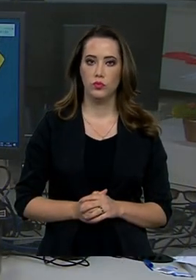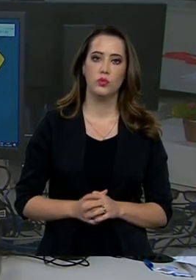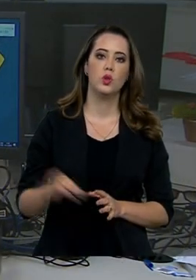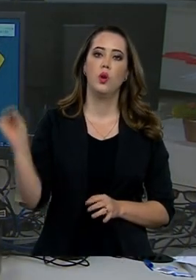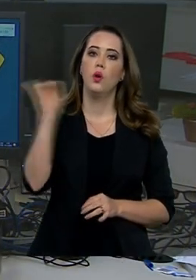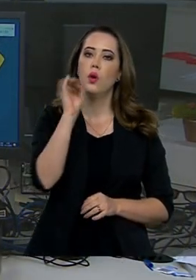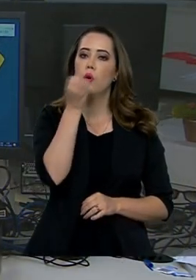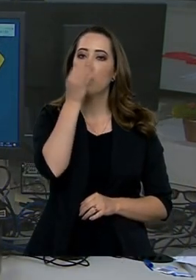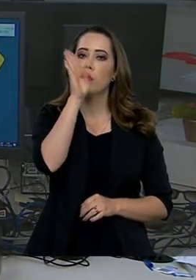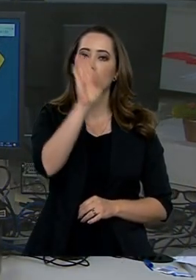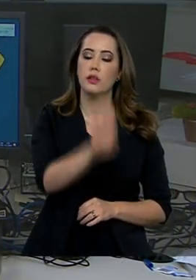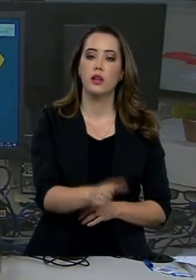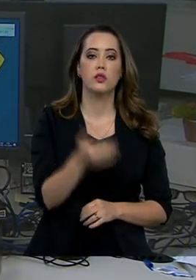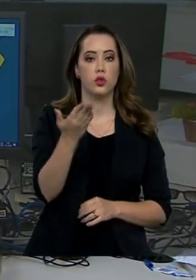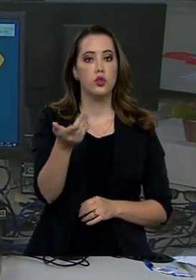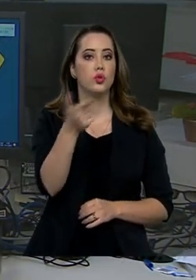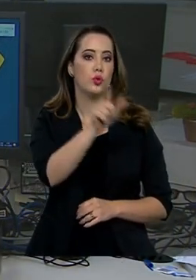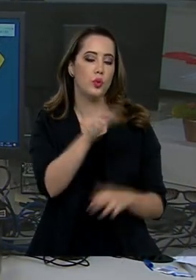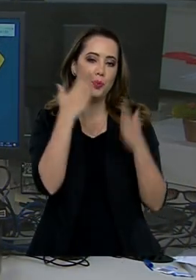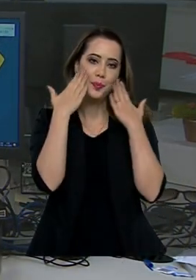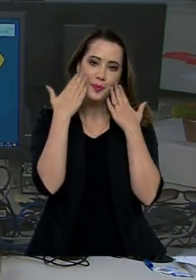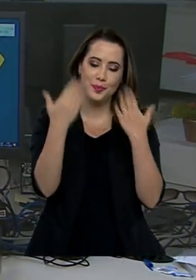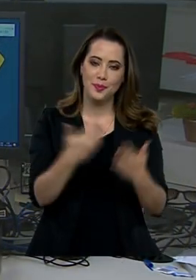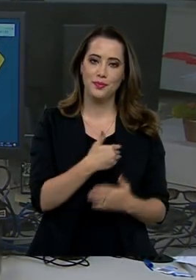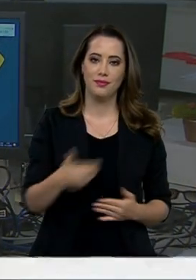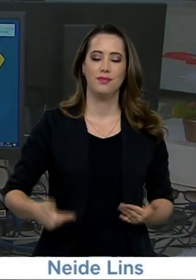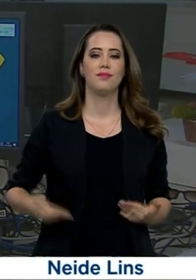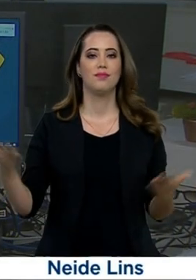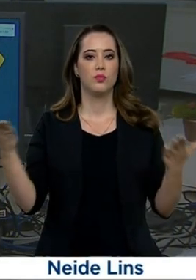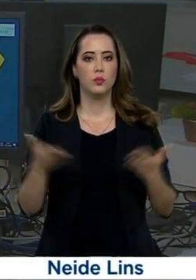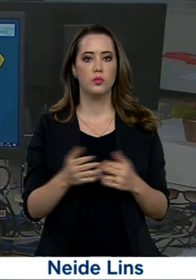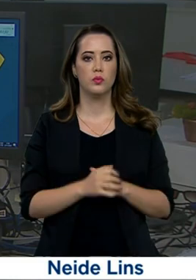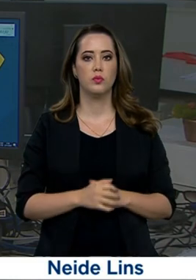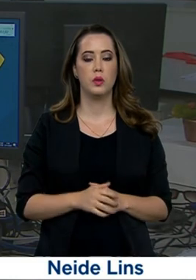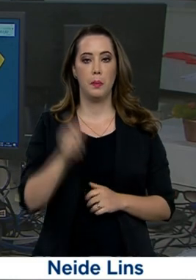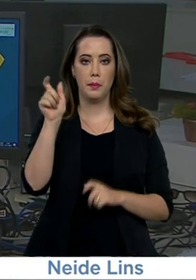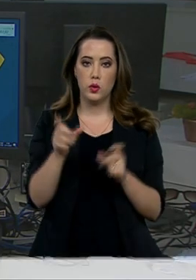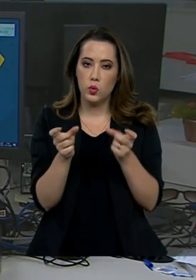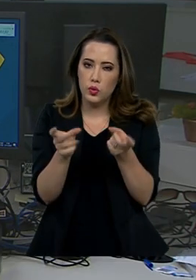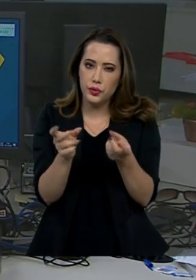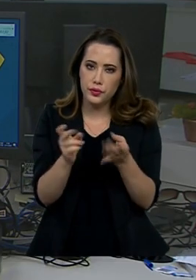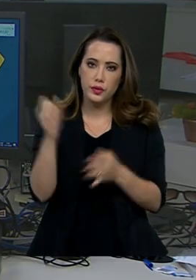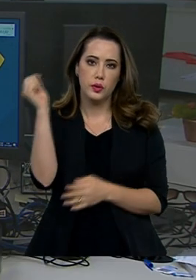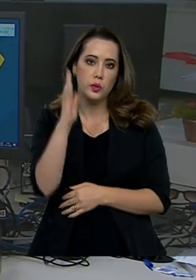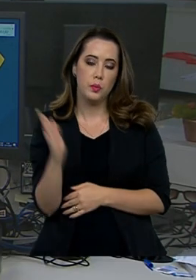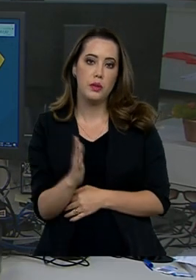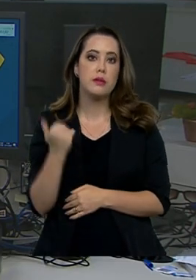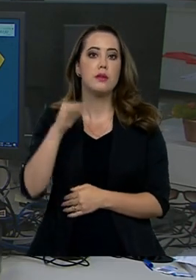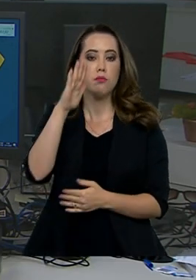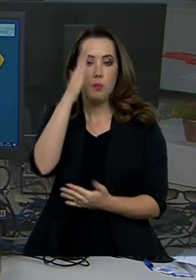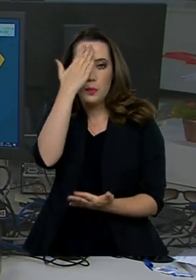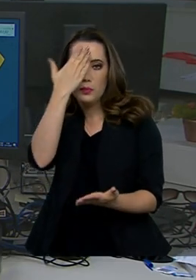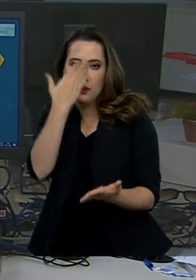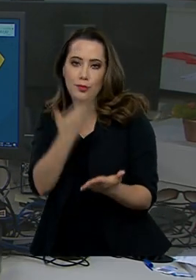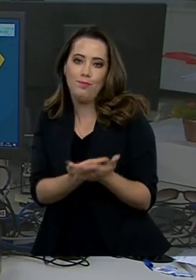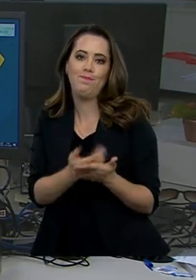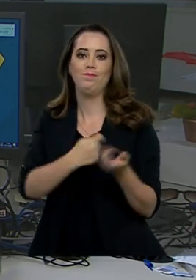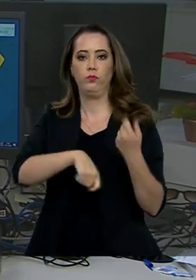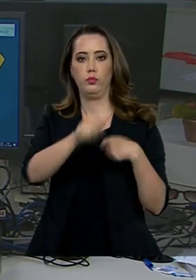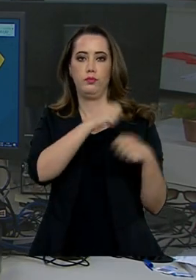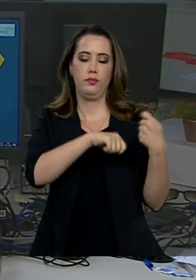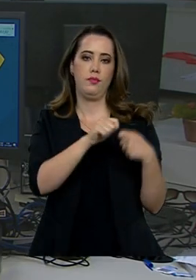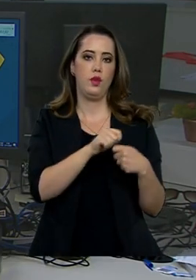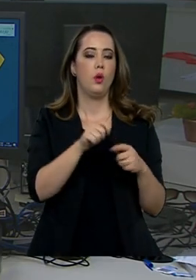Olá, muito boa tarde. Já estamos de volta com o governo agora. Comerciantes brasileiros estão mais confiantes na economia.